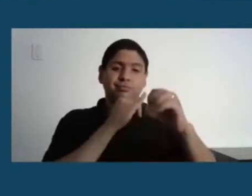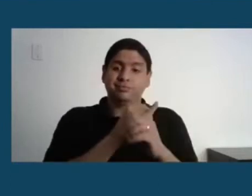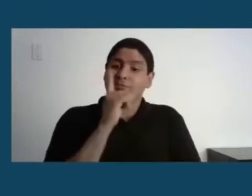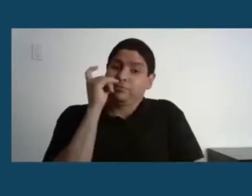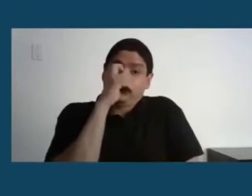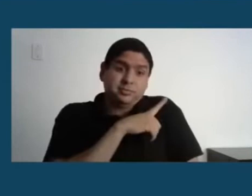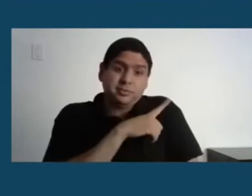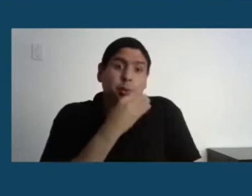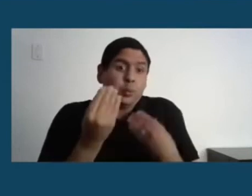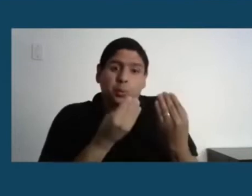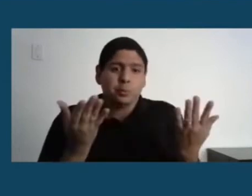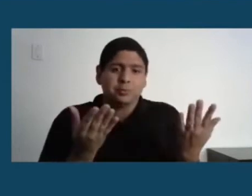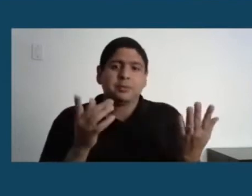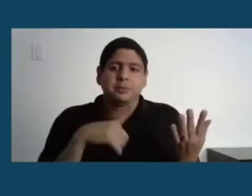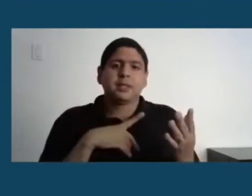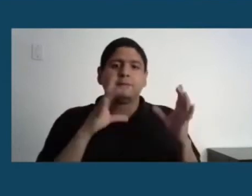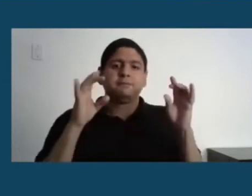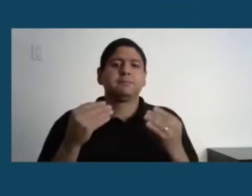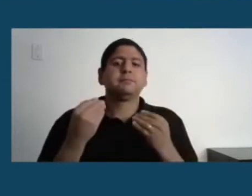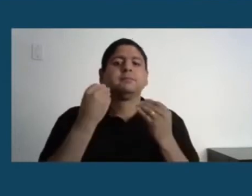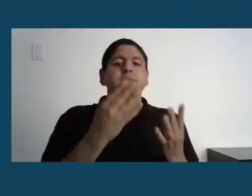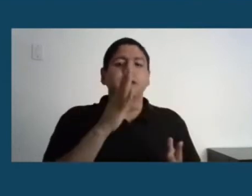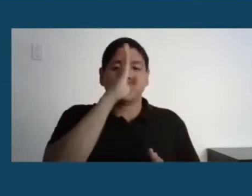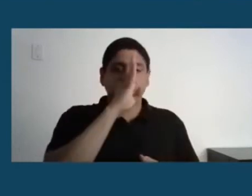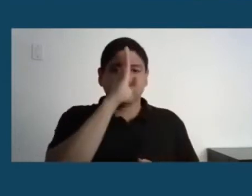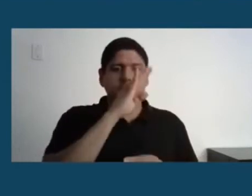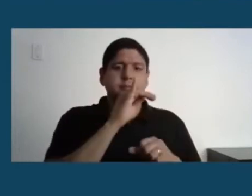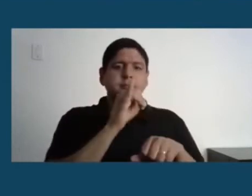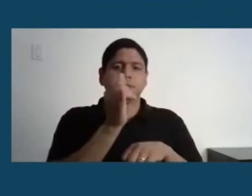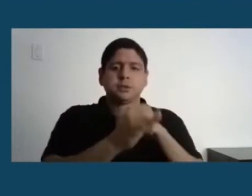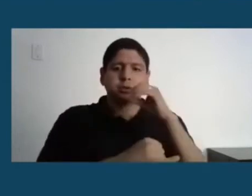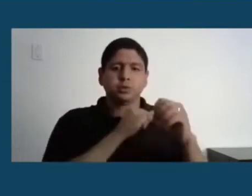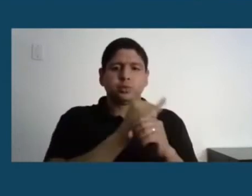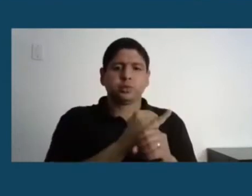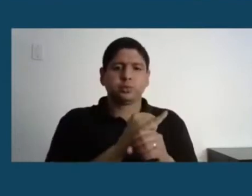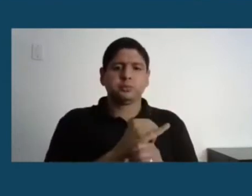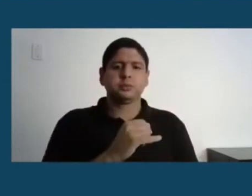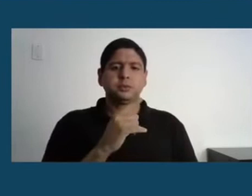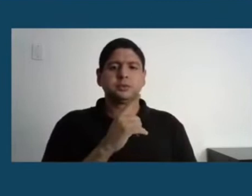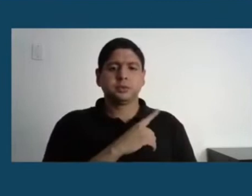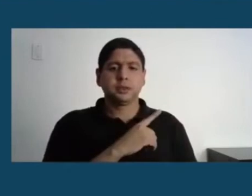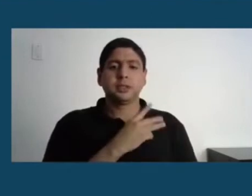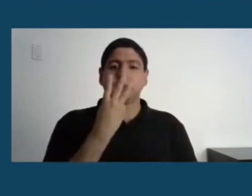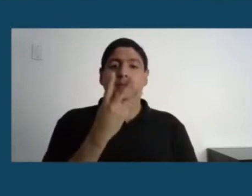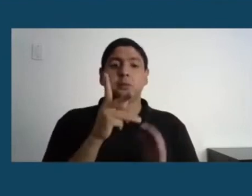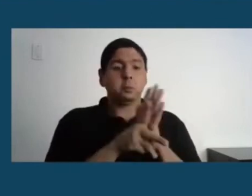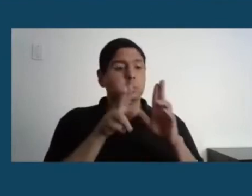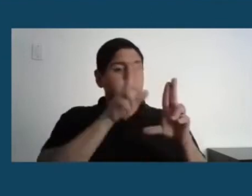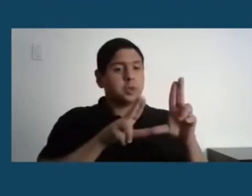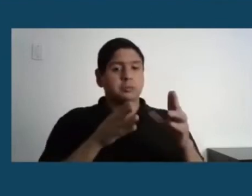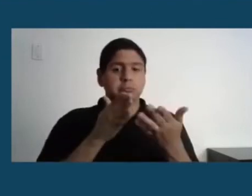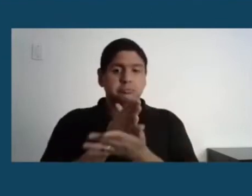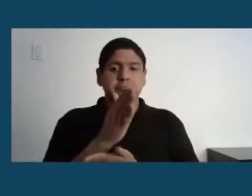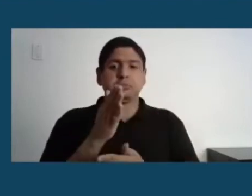contemplados, mais de 3 mil estudantes. Então, 3 mil estudantes da UFRJ não tinham acesso à internet adequado.